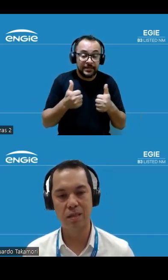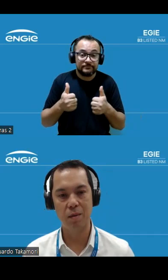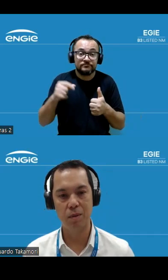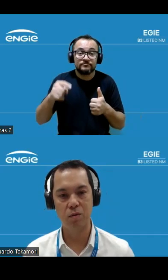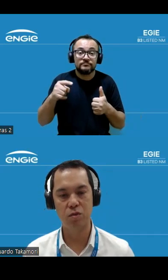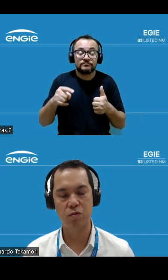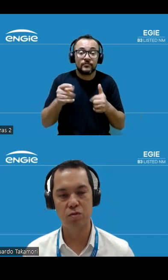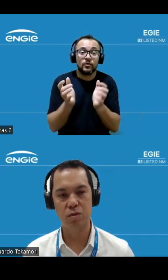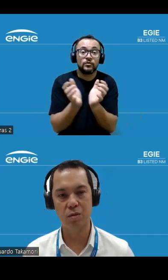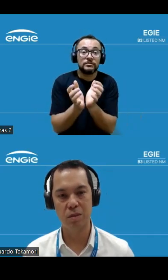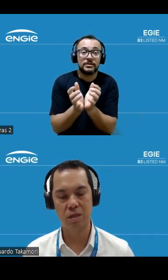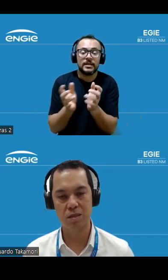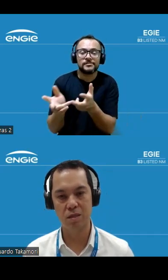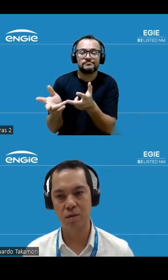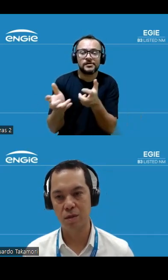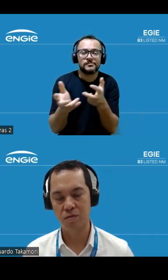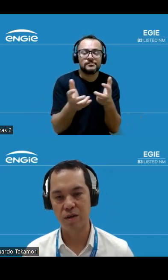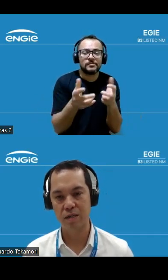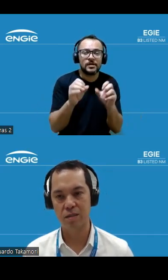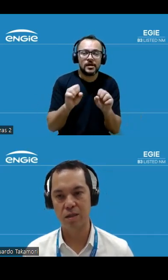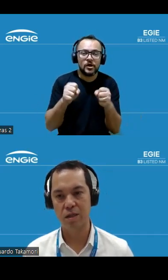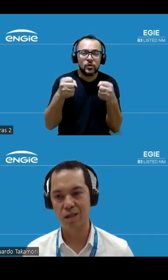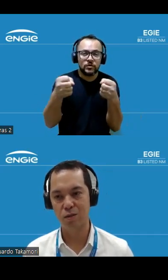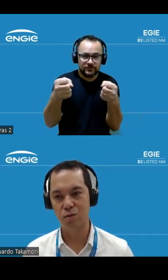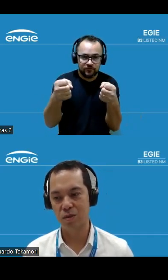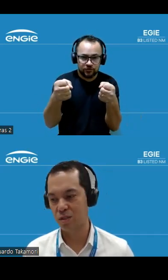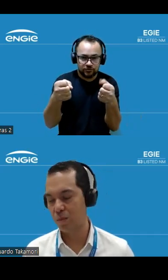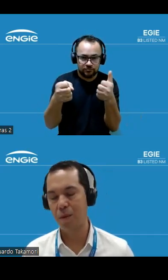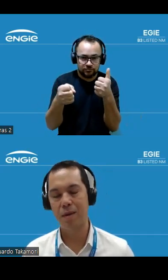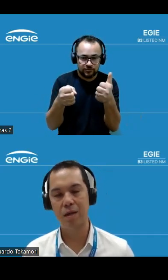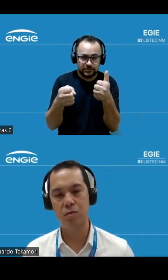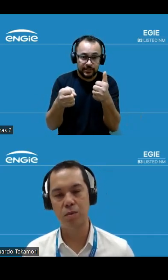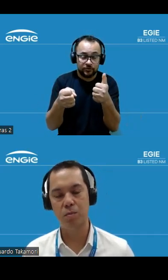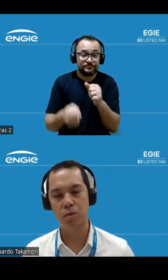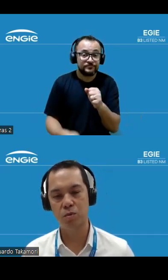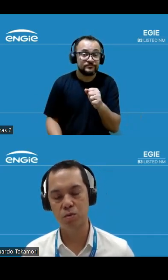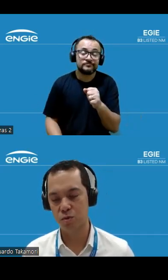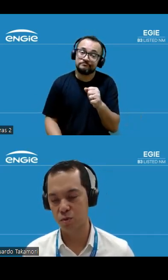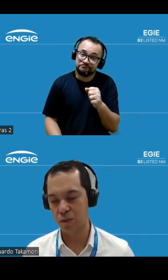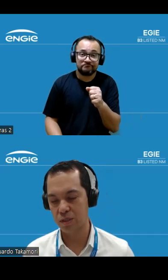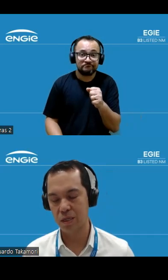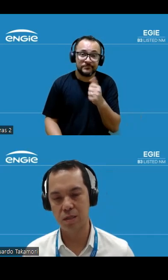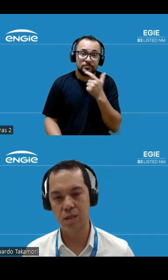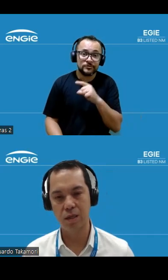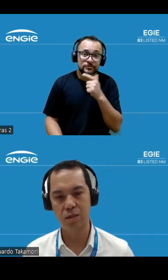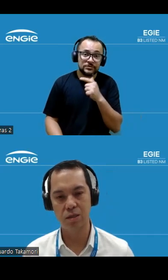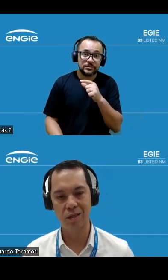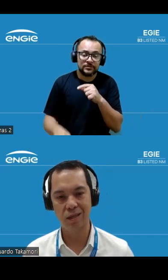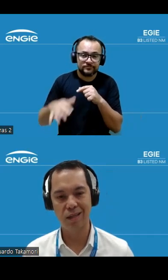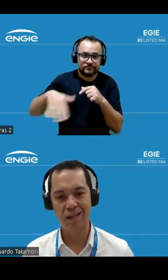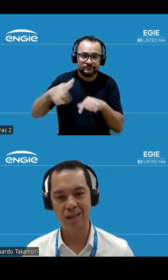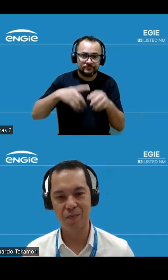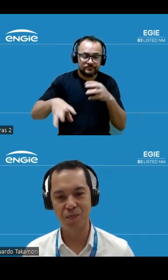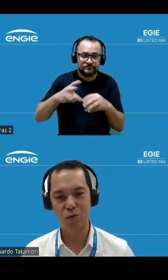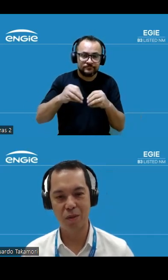percebe o esforço que a administração faz e isso tem permeado por todas as áreas aqui da EIGE